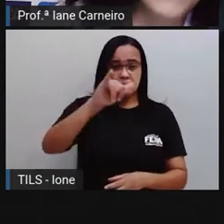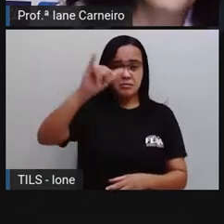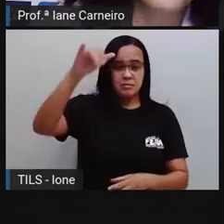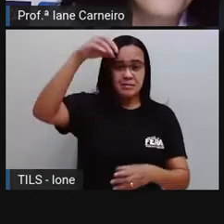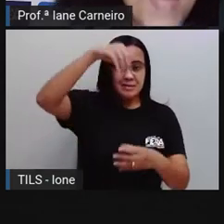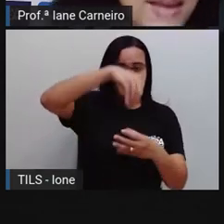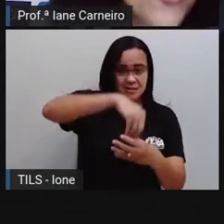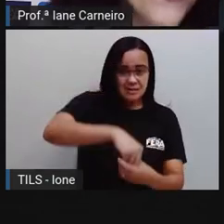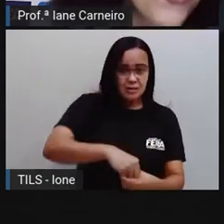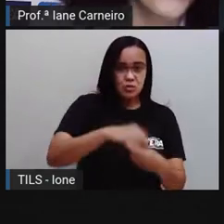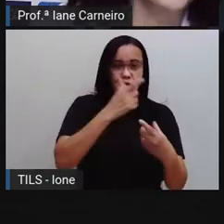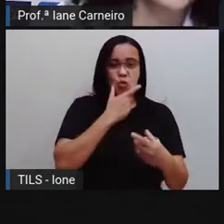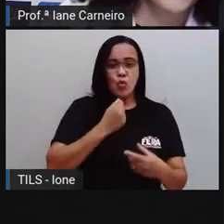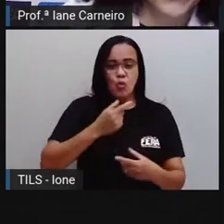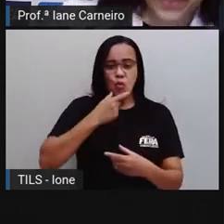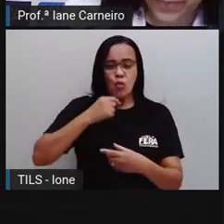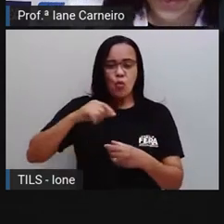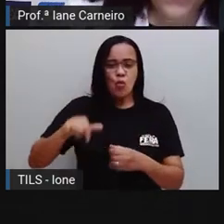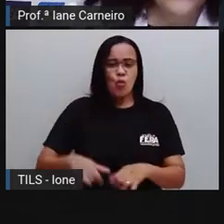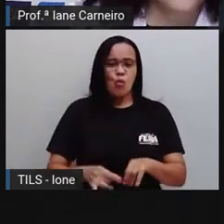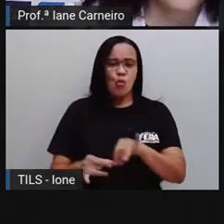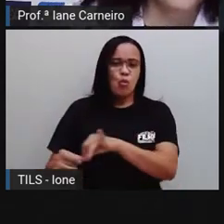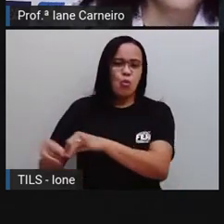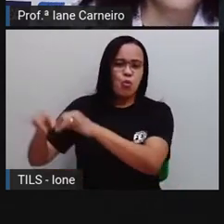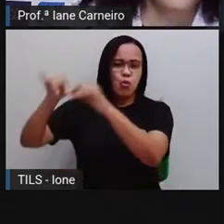sai no meio do voo.